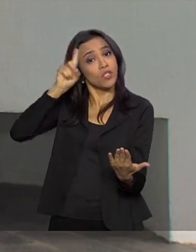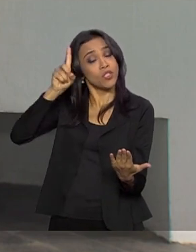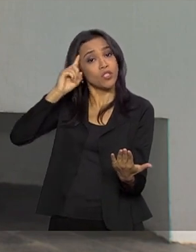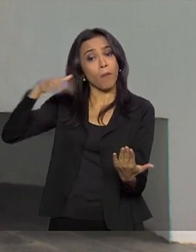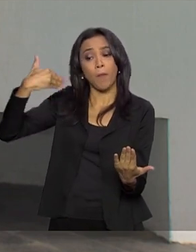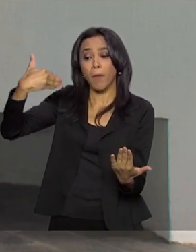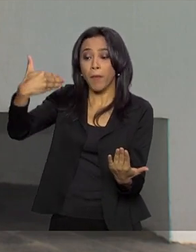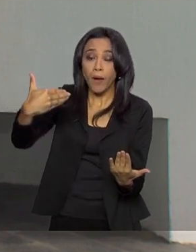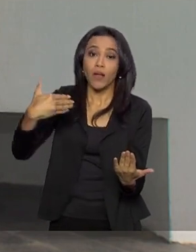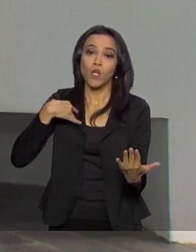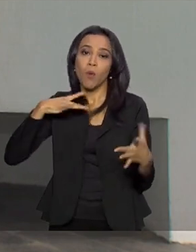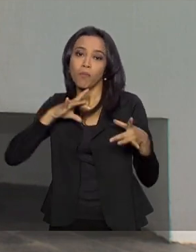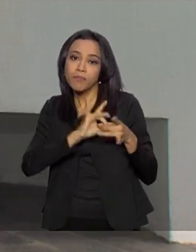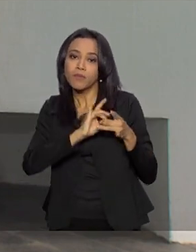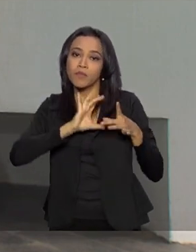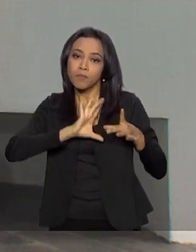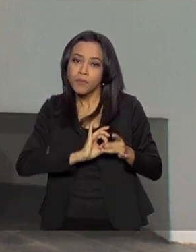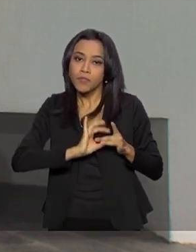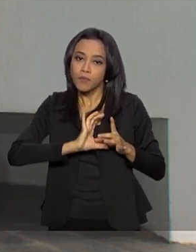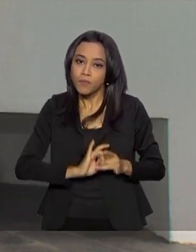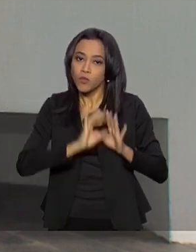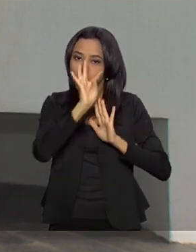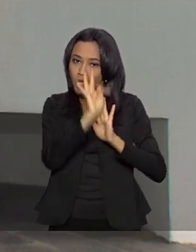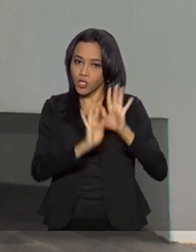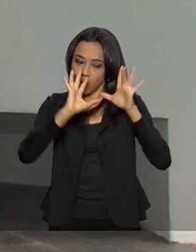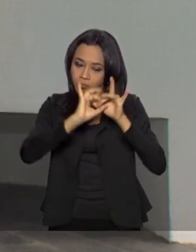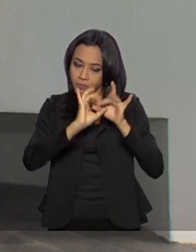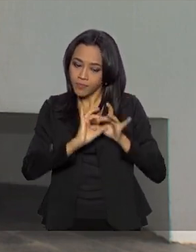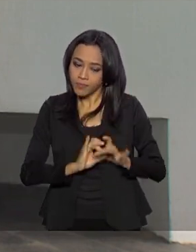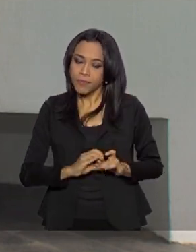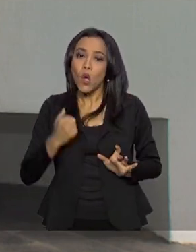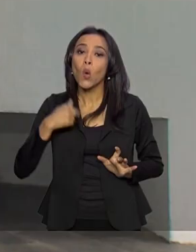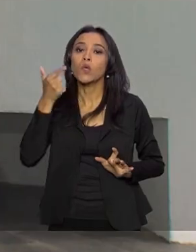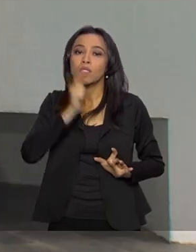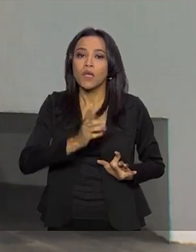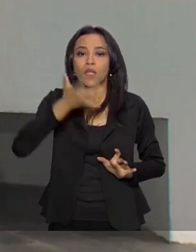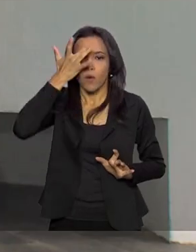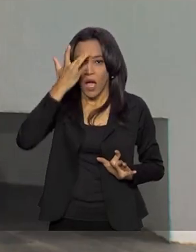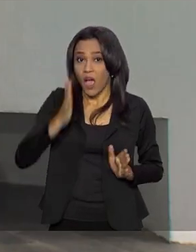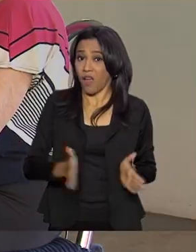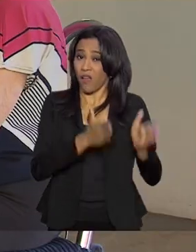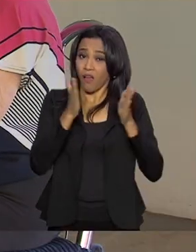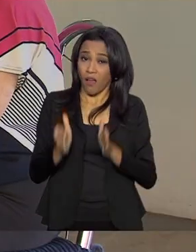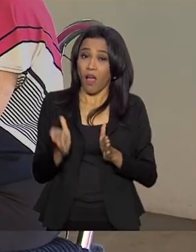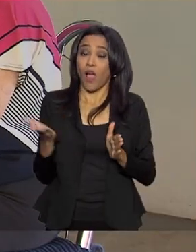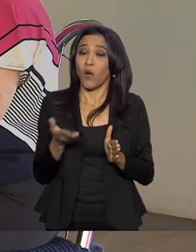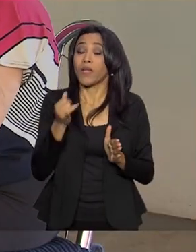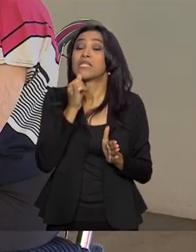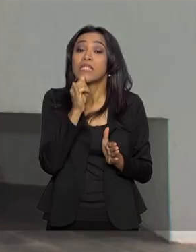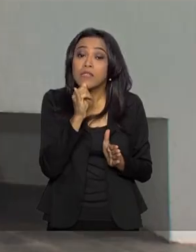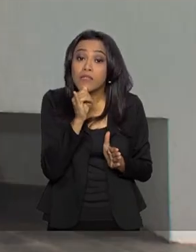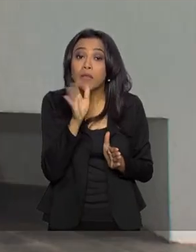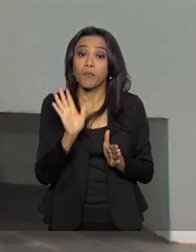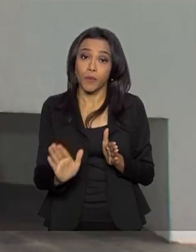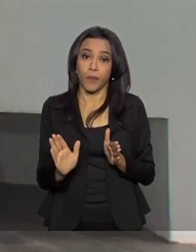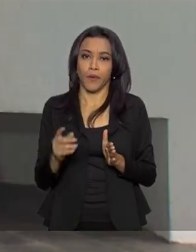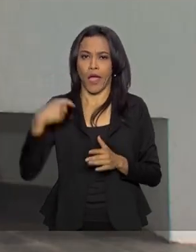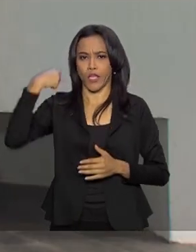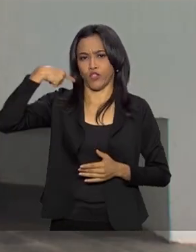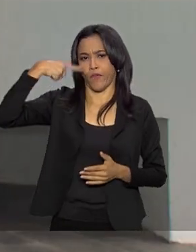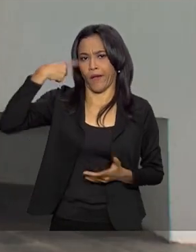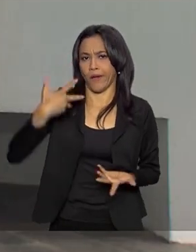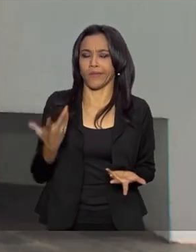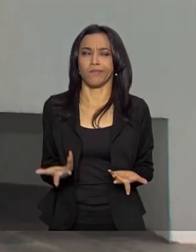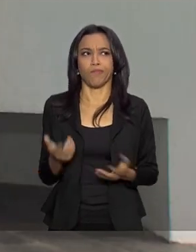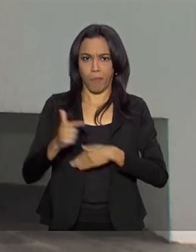responde ao outro. Então, tem aquela coisa. Agora, se for, por exemplo, fazer um papel de advogada,